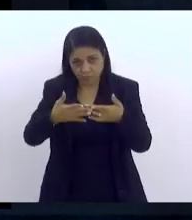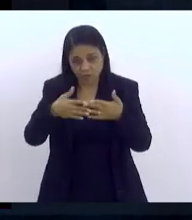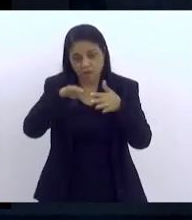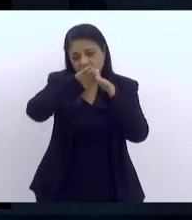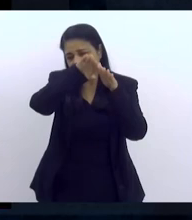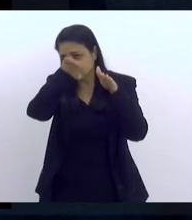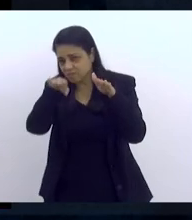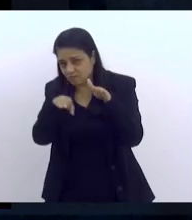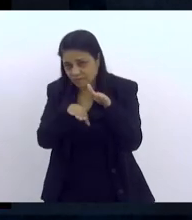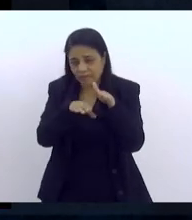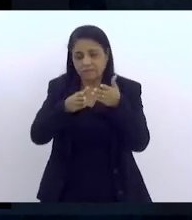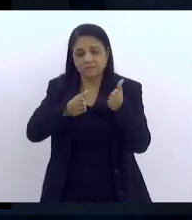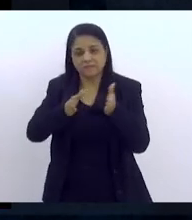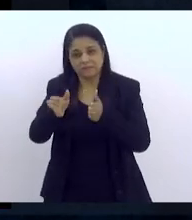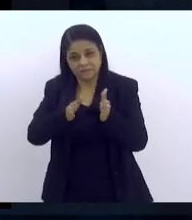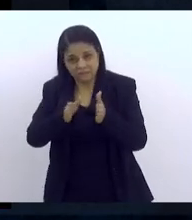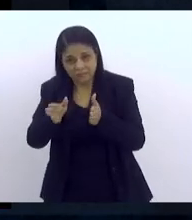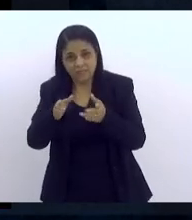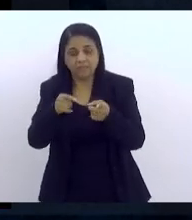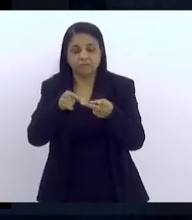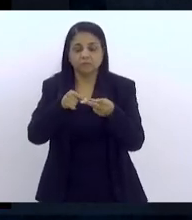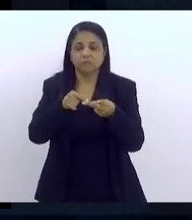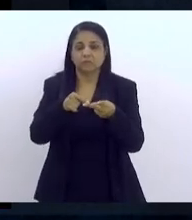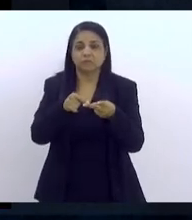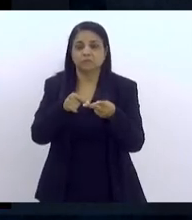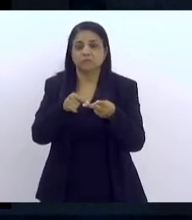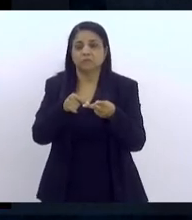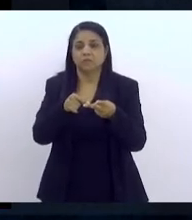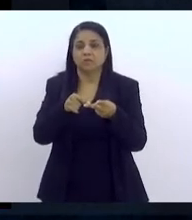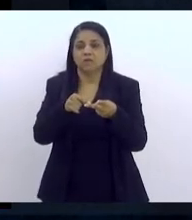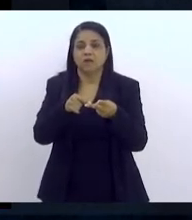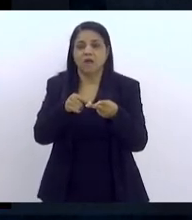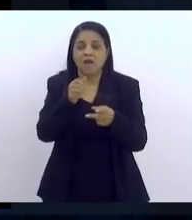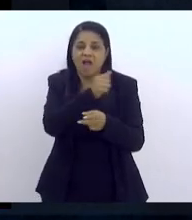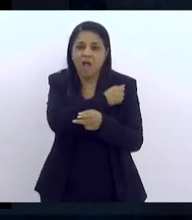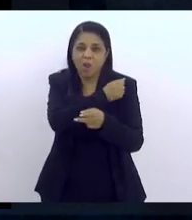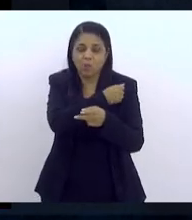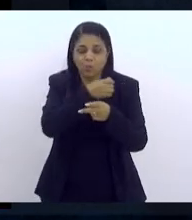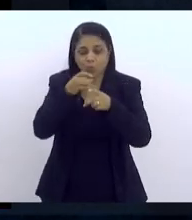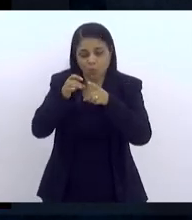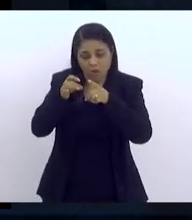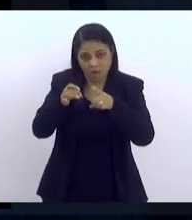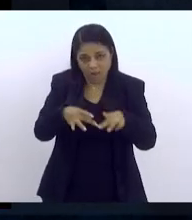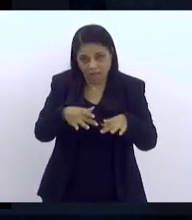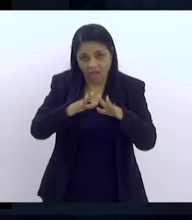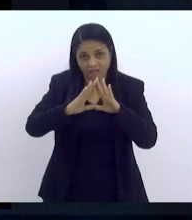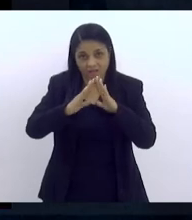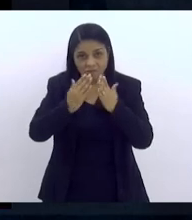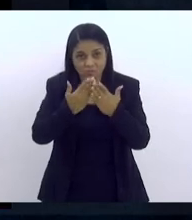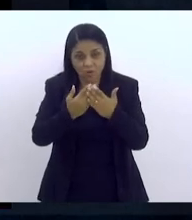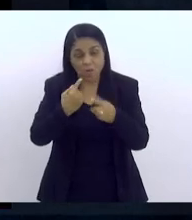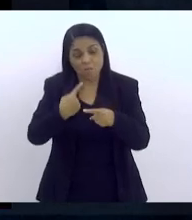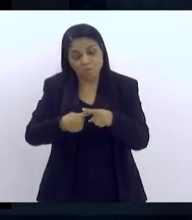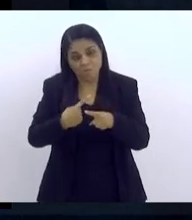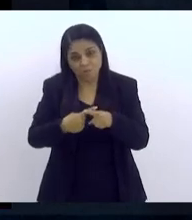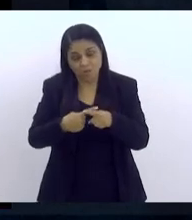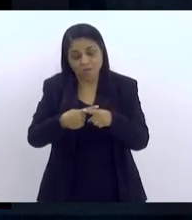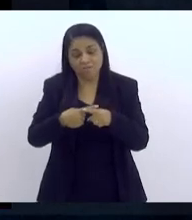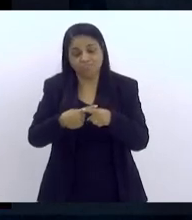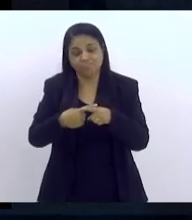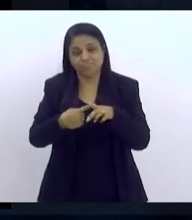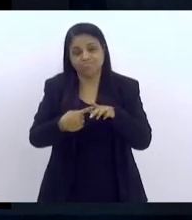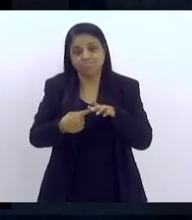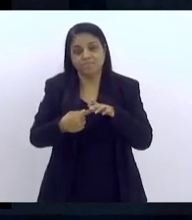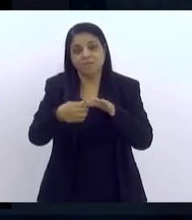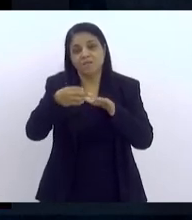no acesso, a forma... Muitos alunos evadem da escola, porque ele apresenta como justificativa